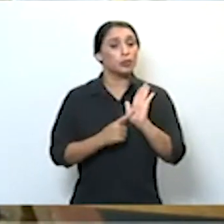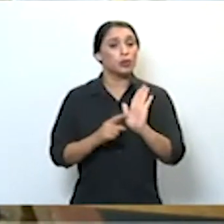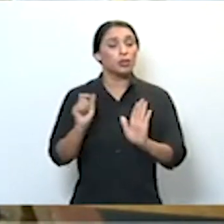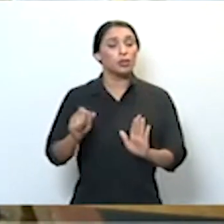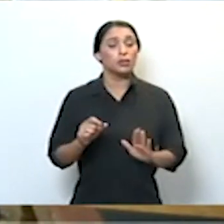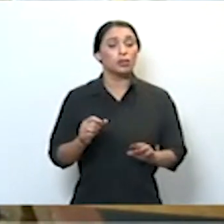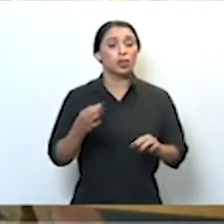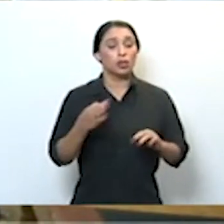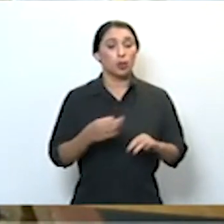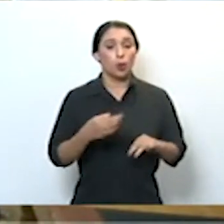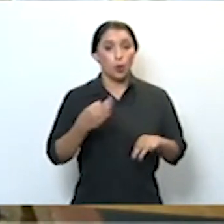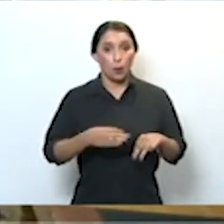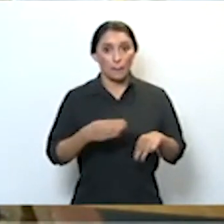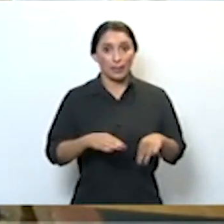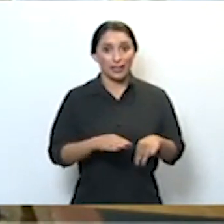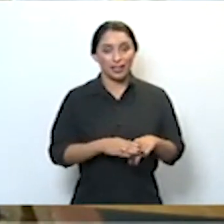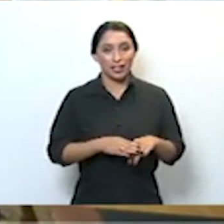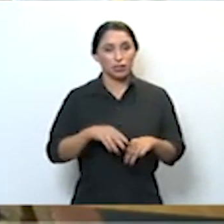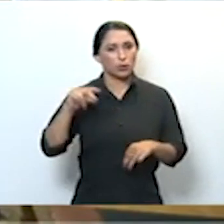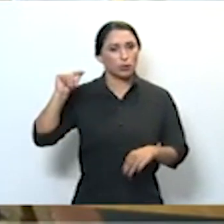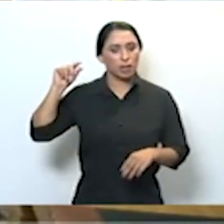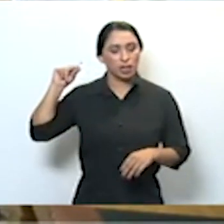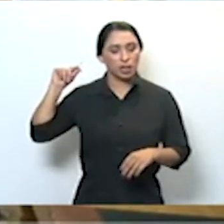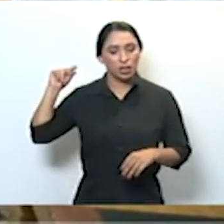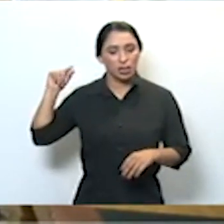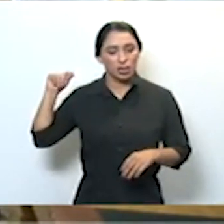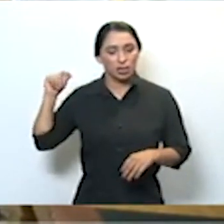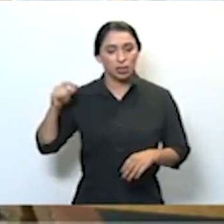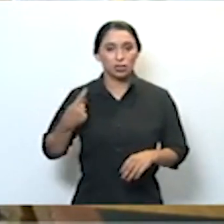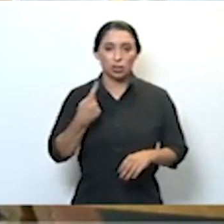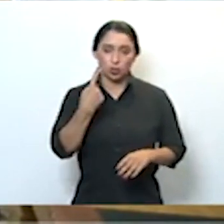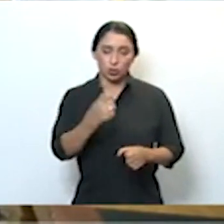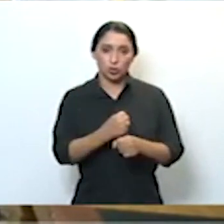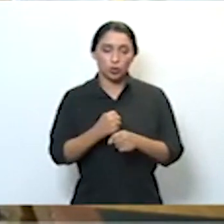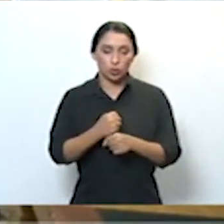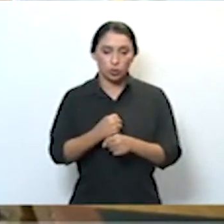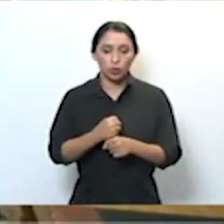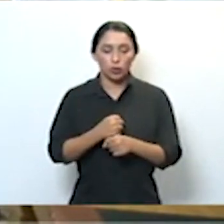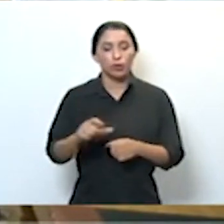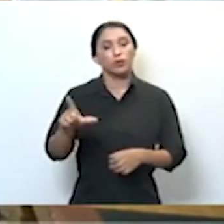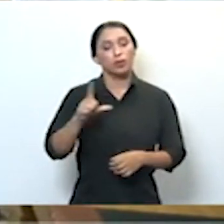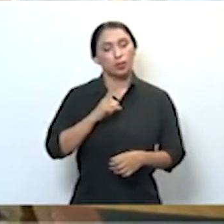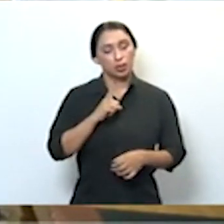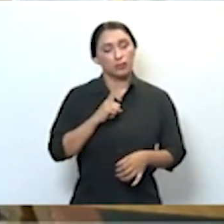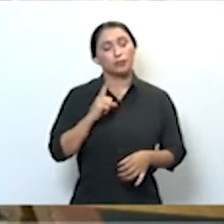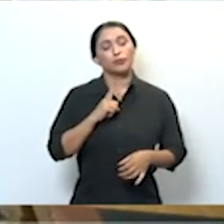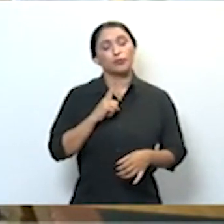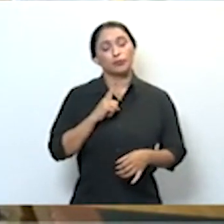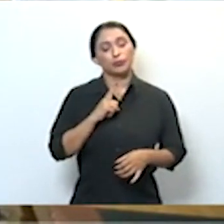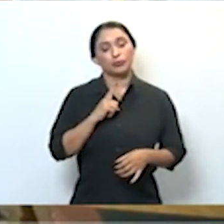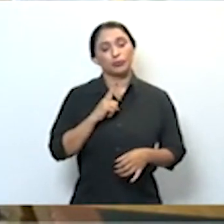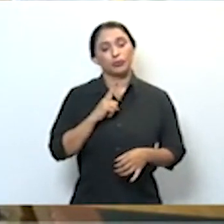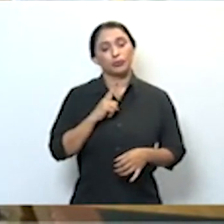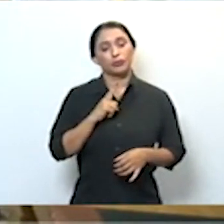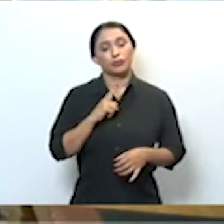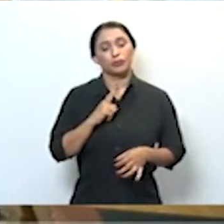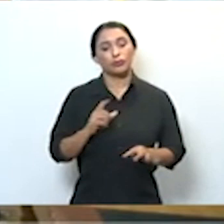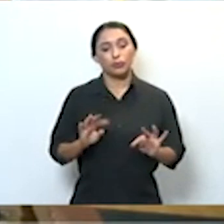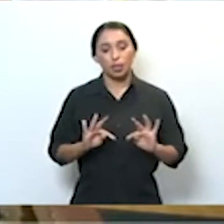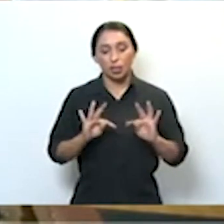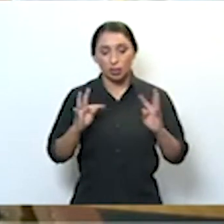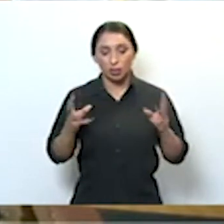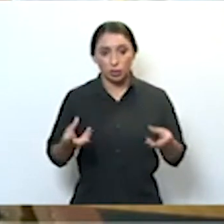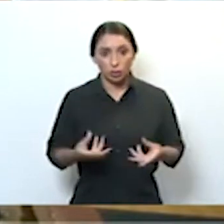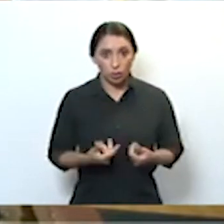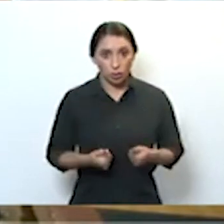pelo nível mais antigo dentro dos seus membros, por um período de um ano, vedada a recondução, até que todos os seus